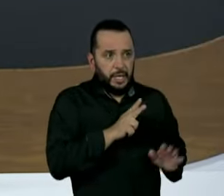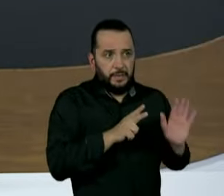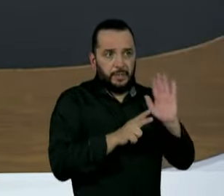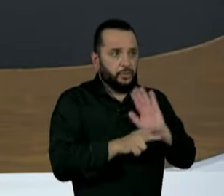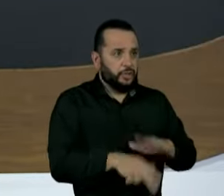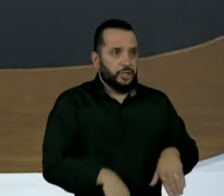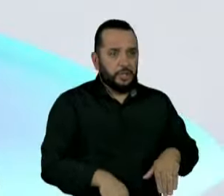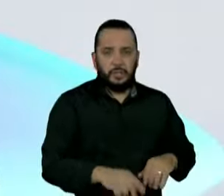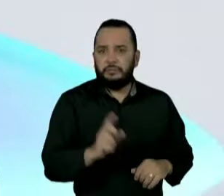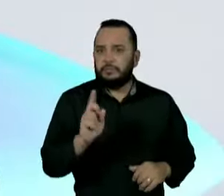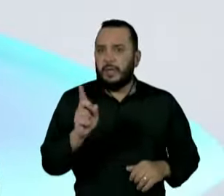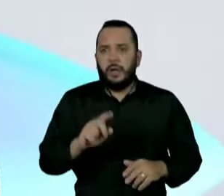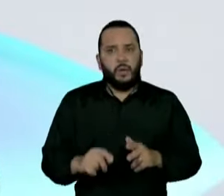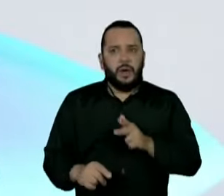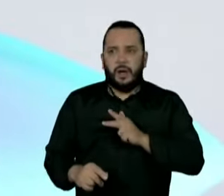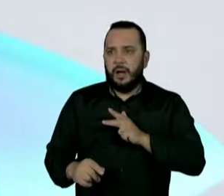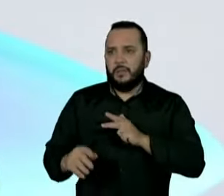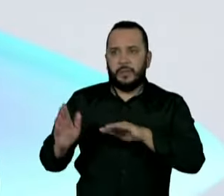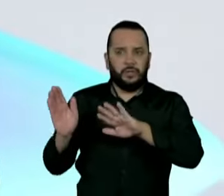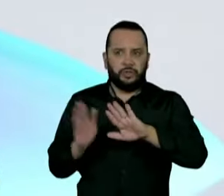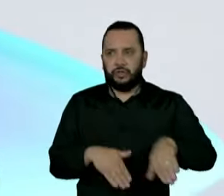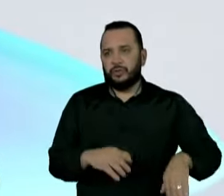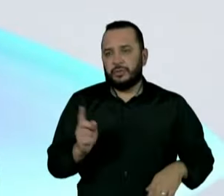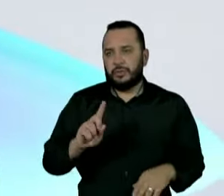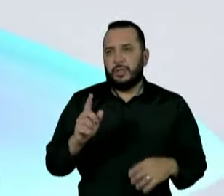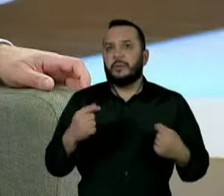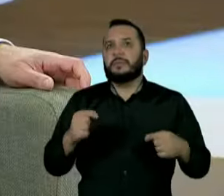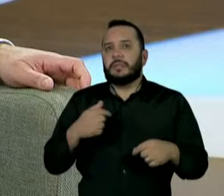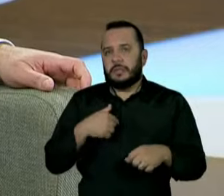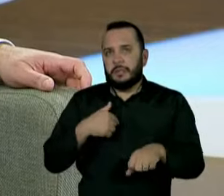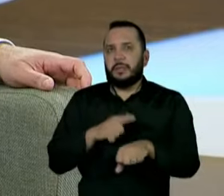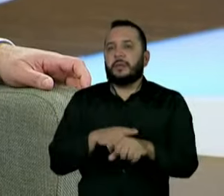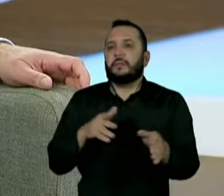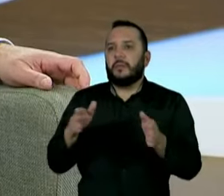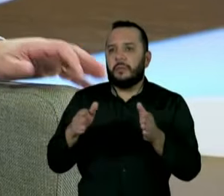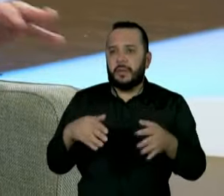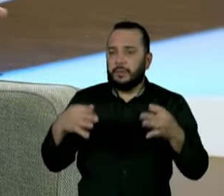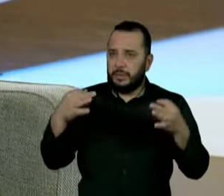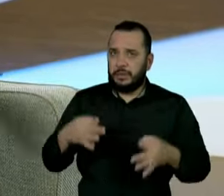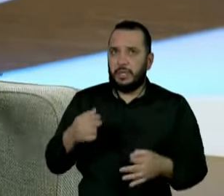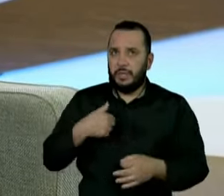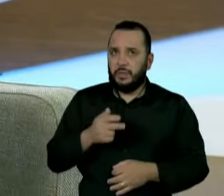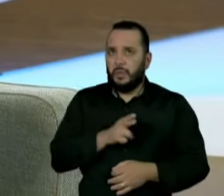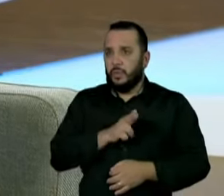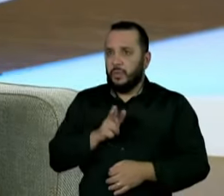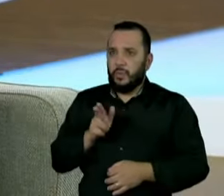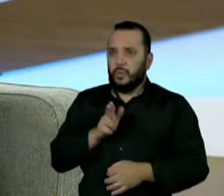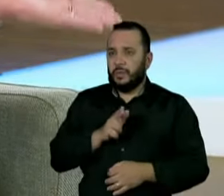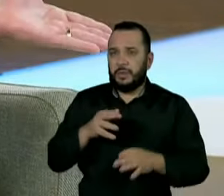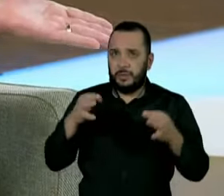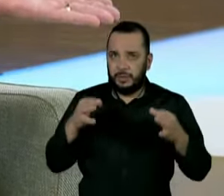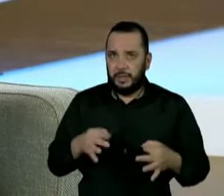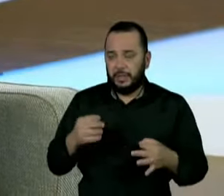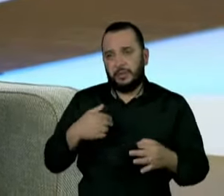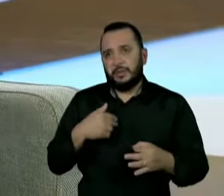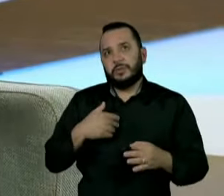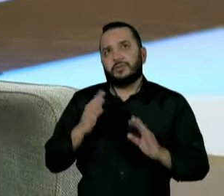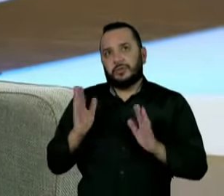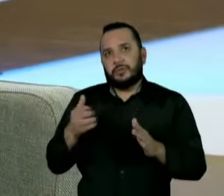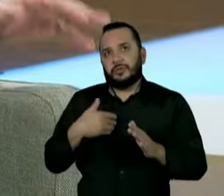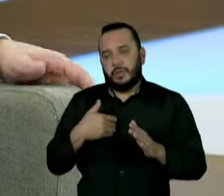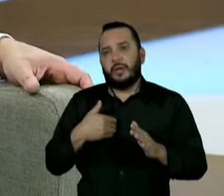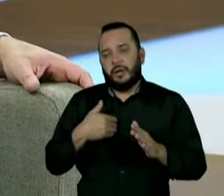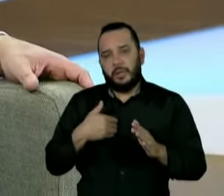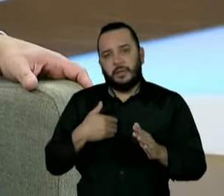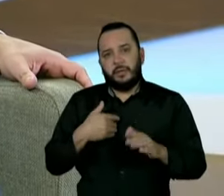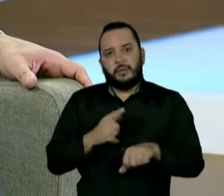ou mudar... Não retiro as câmeras, mas farei com que elas sejam acionadas a partir do uso dos equipamentos que separam os policiais dos servidores